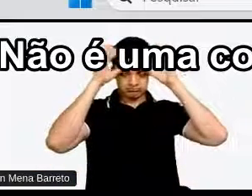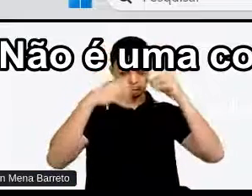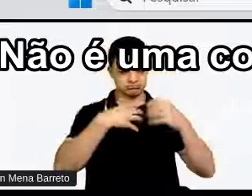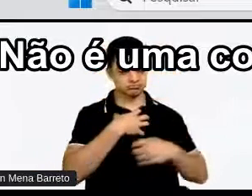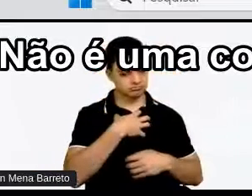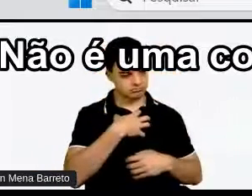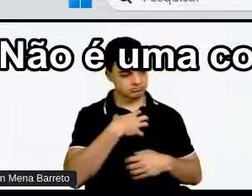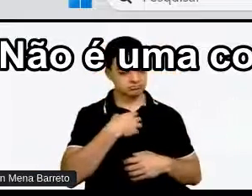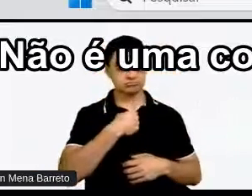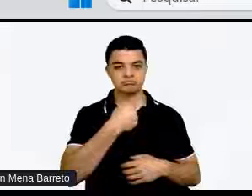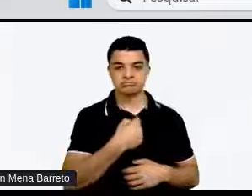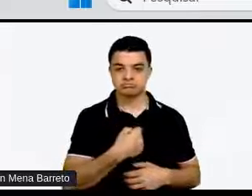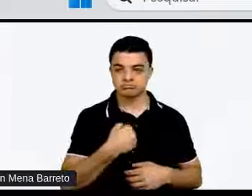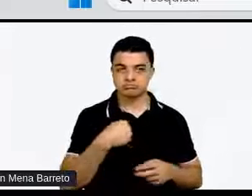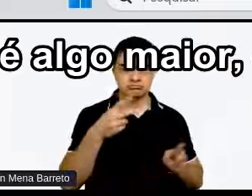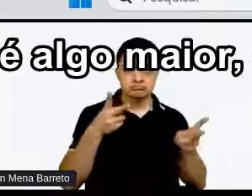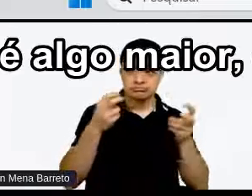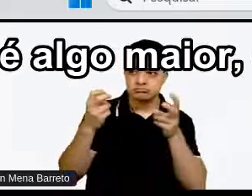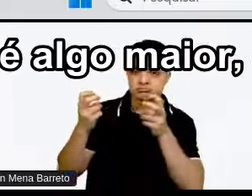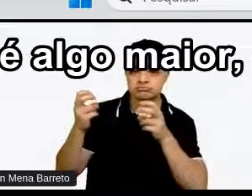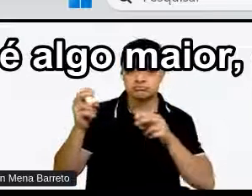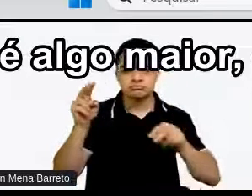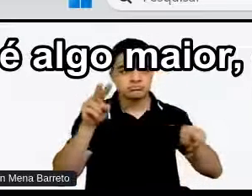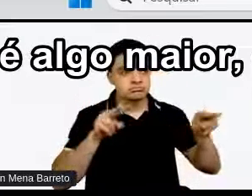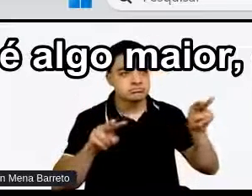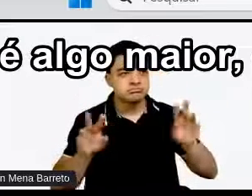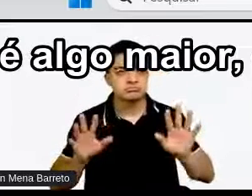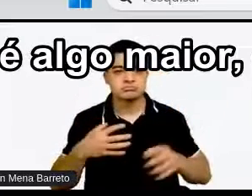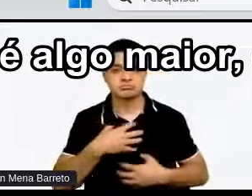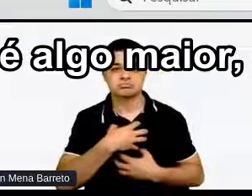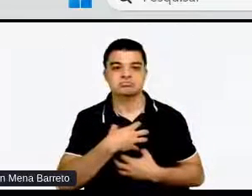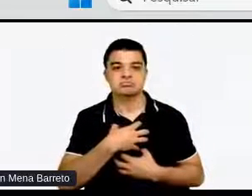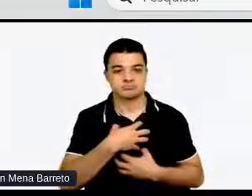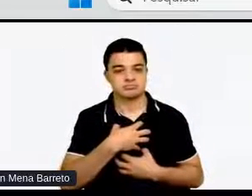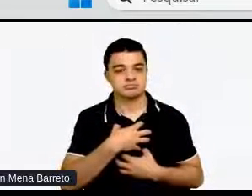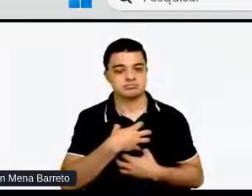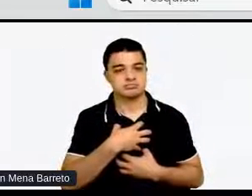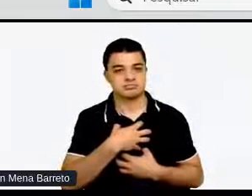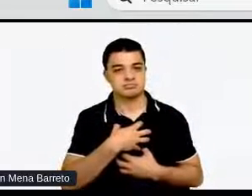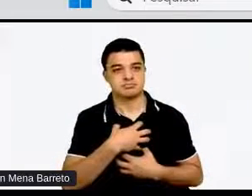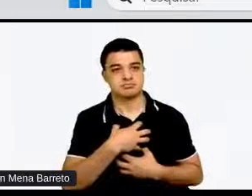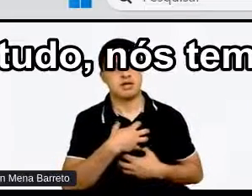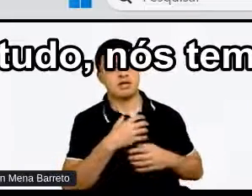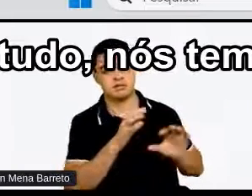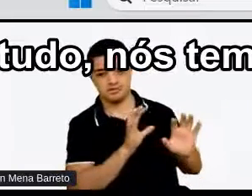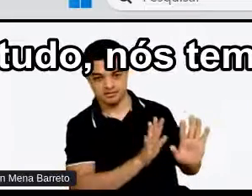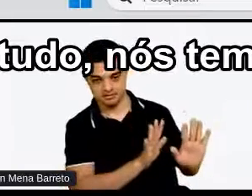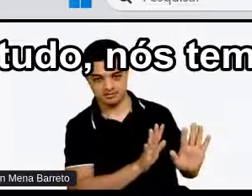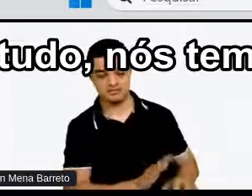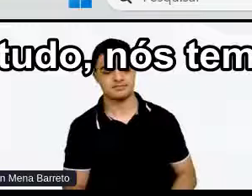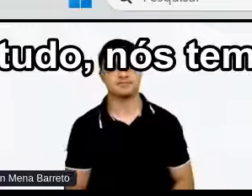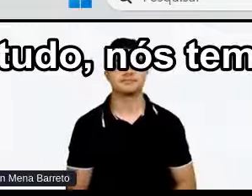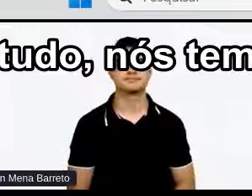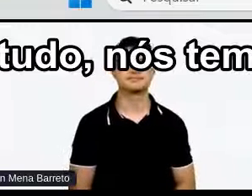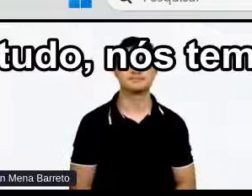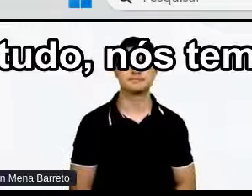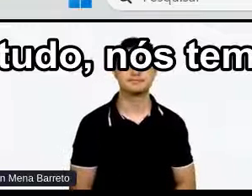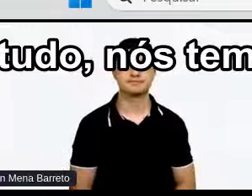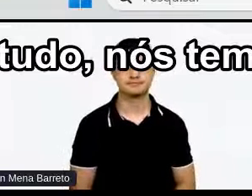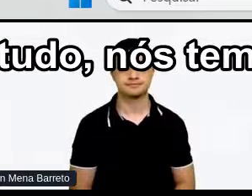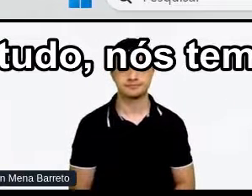Não é uma coisa só cognitiva É algo maior Que se expande E nisso tudo Nós temos a